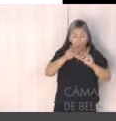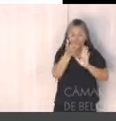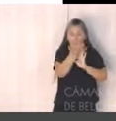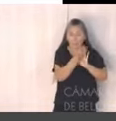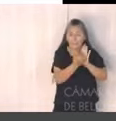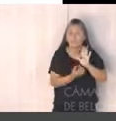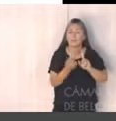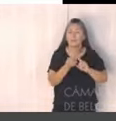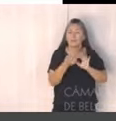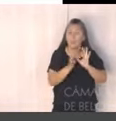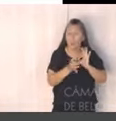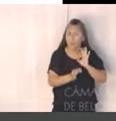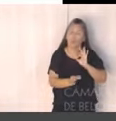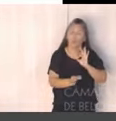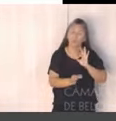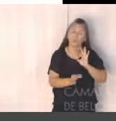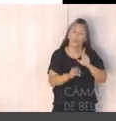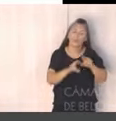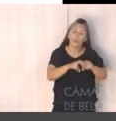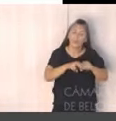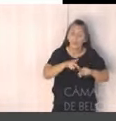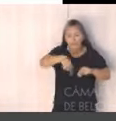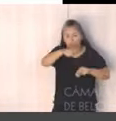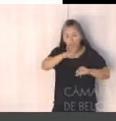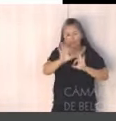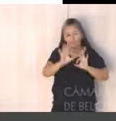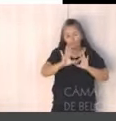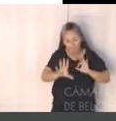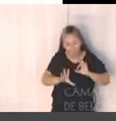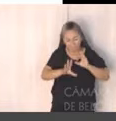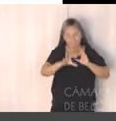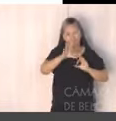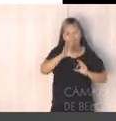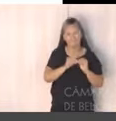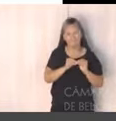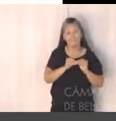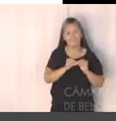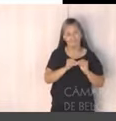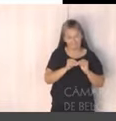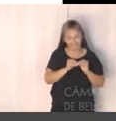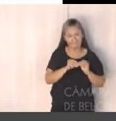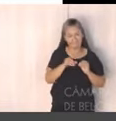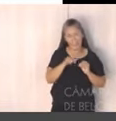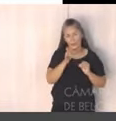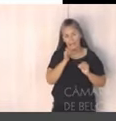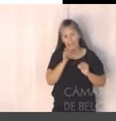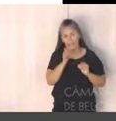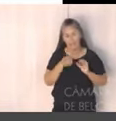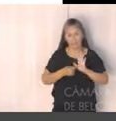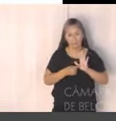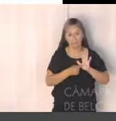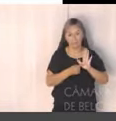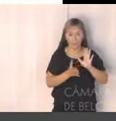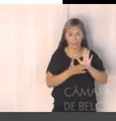extenso, então nós preparamos aqui alguns destaques, tanto de indicadores, quanto de metas e resultados, para